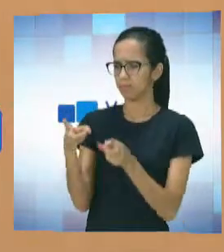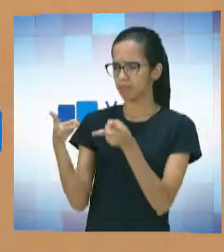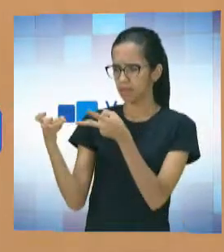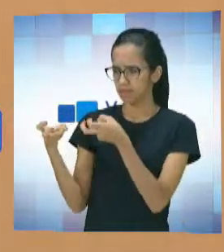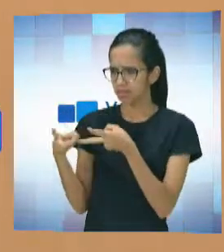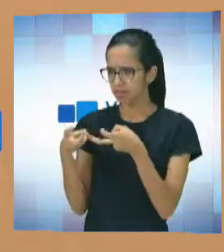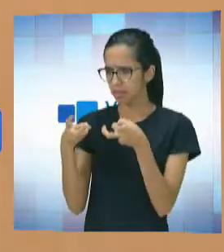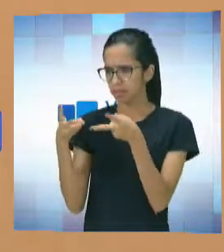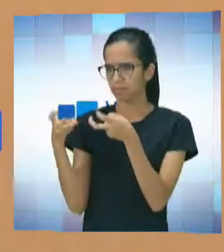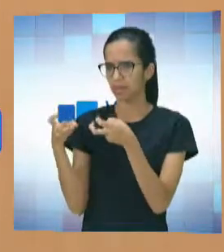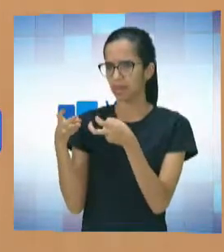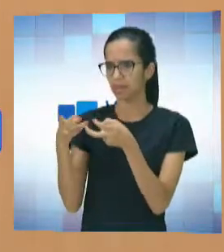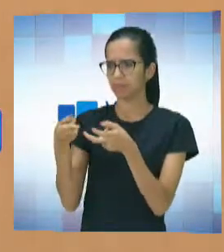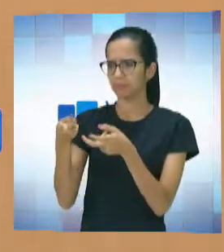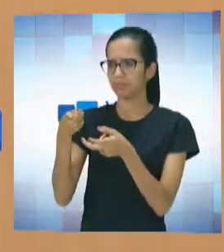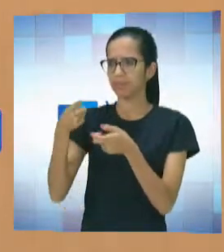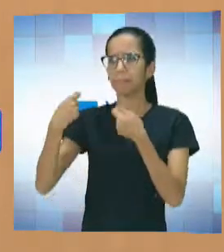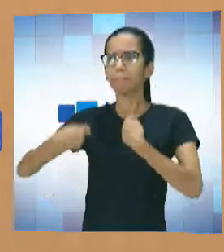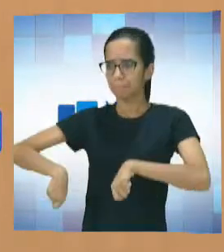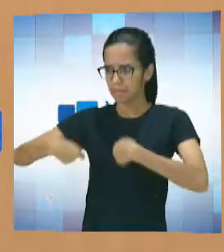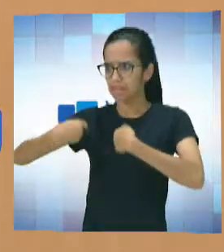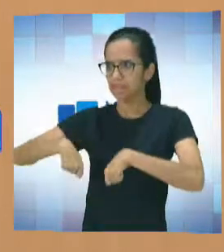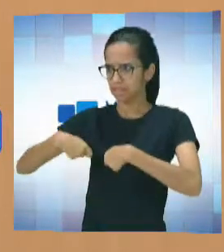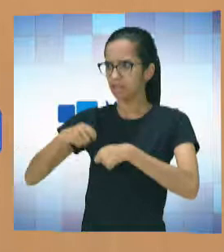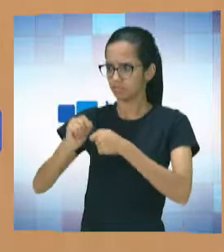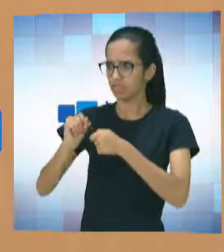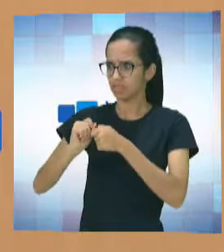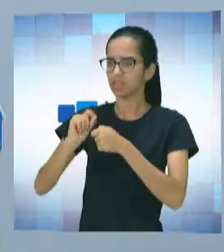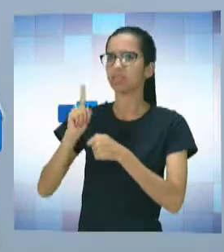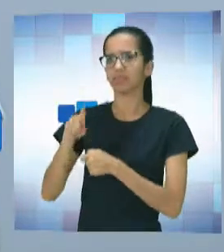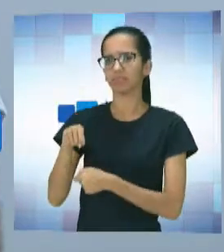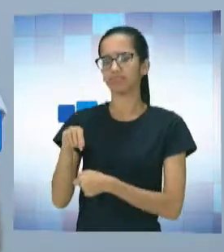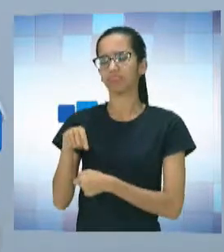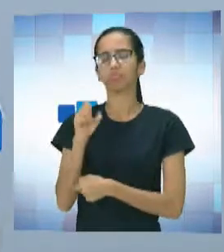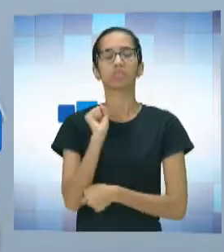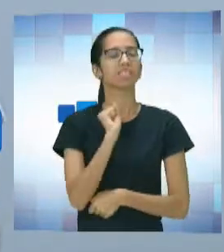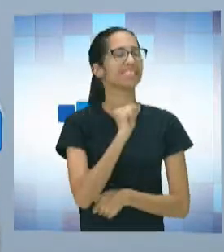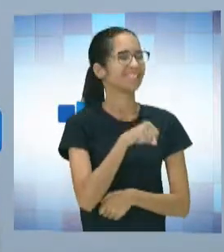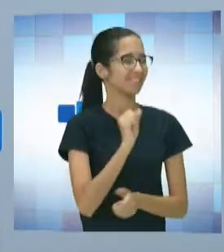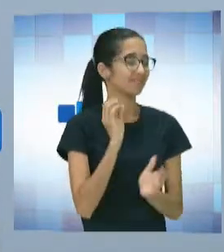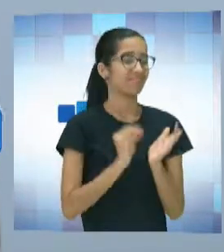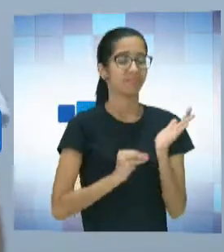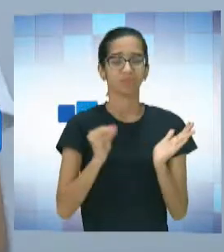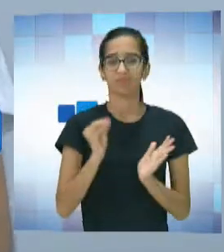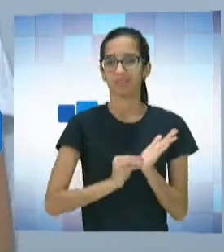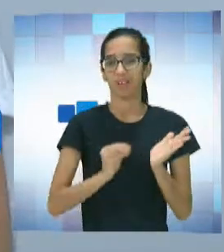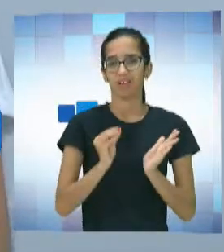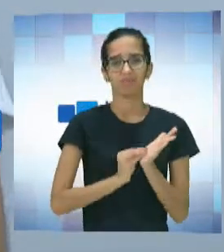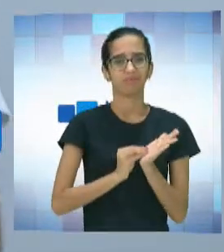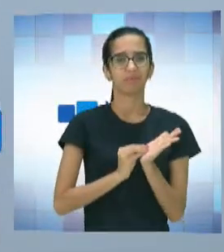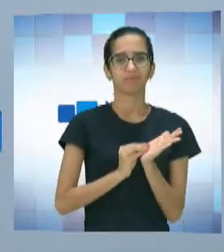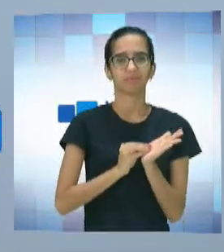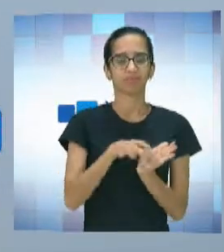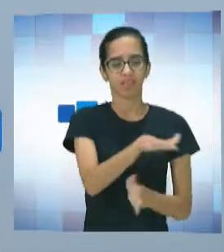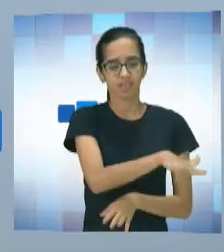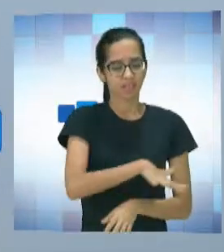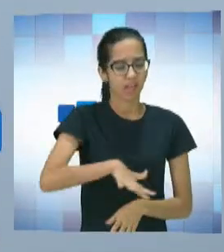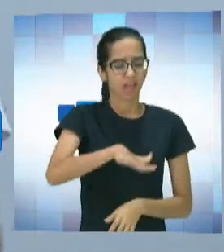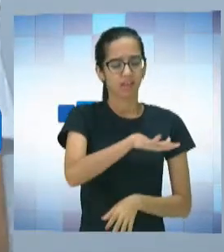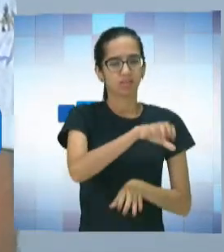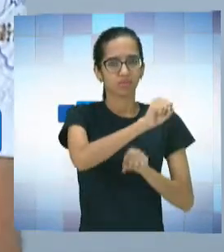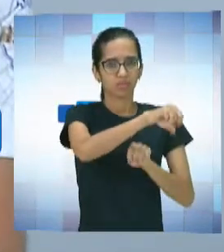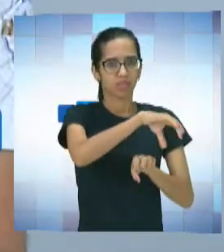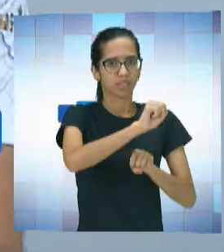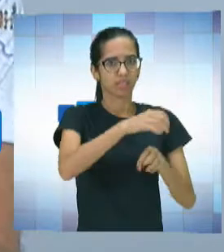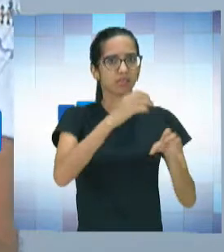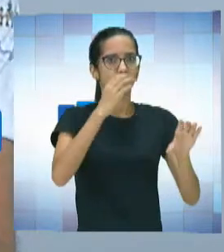achou, viu a necessidade de fazer isso? Sim. Era uma carência muito grande nessa área de ensino e